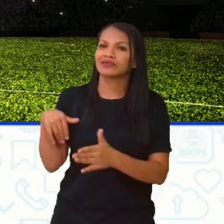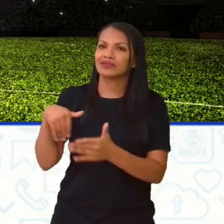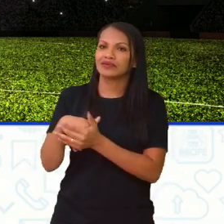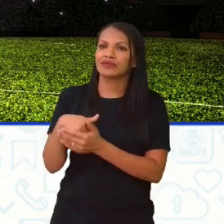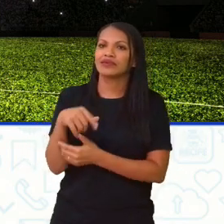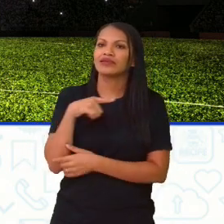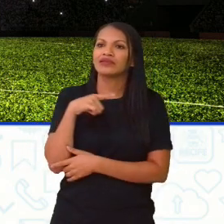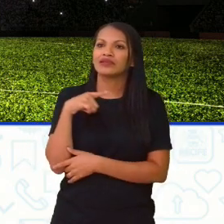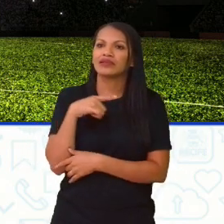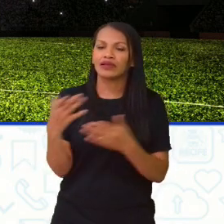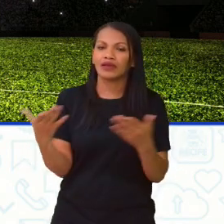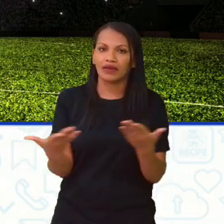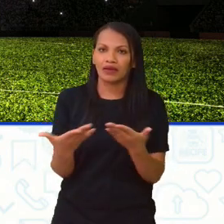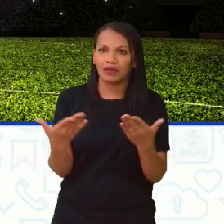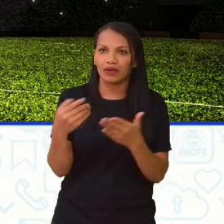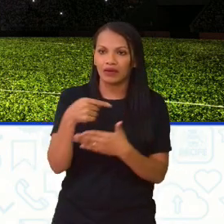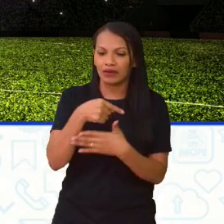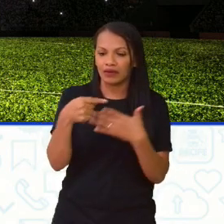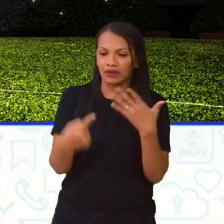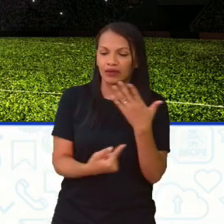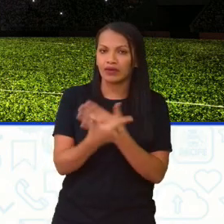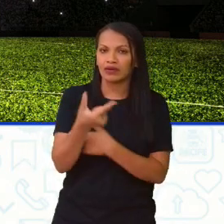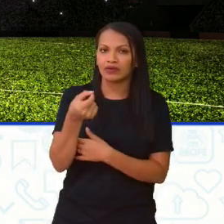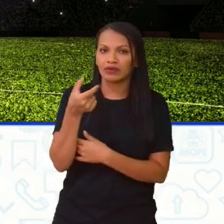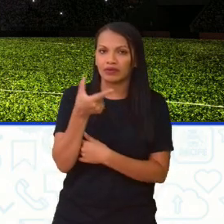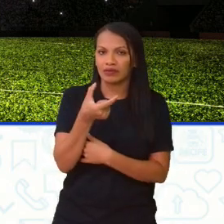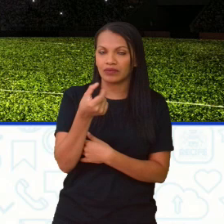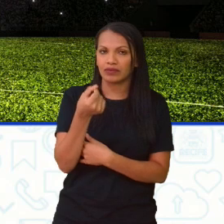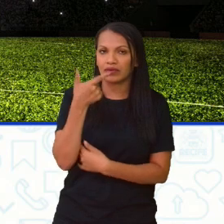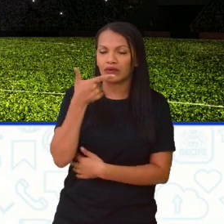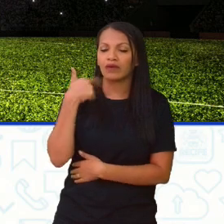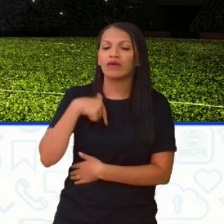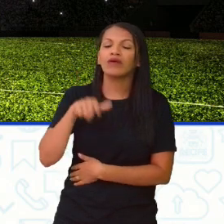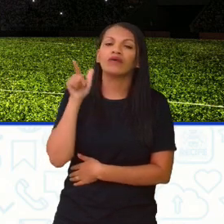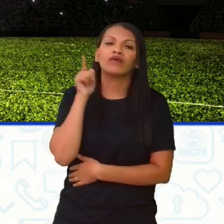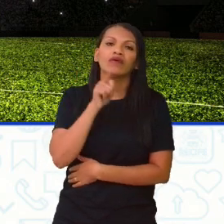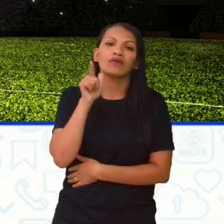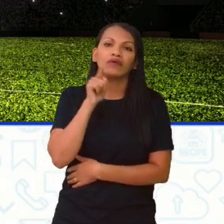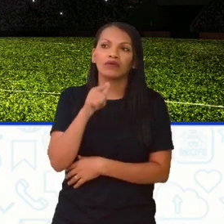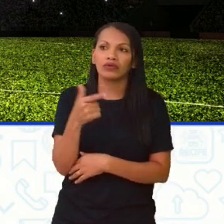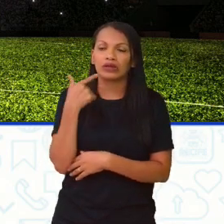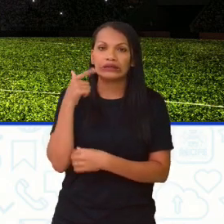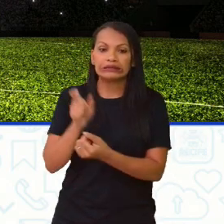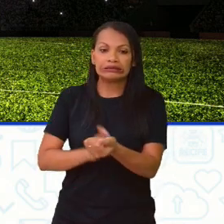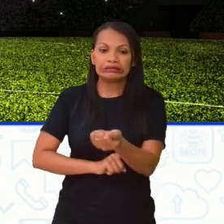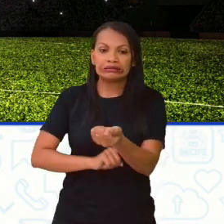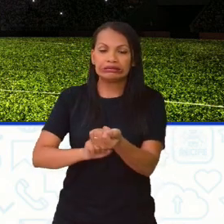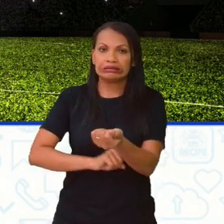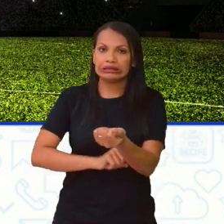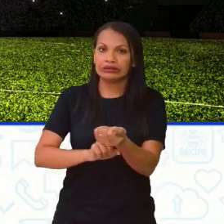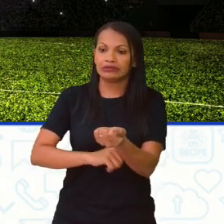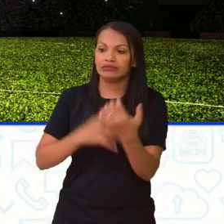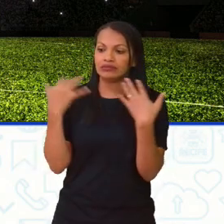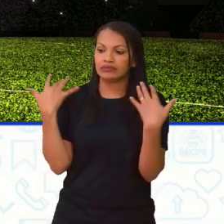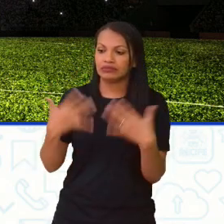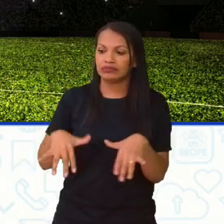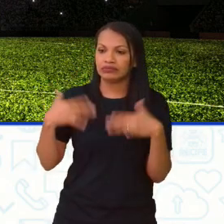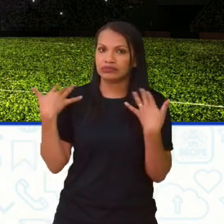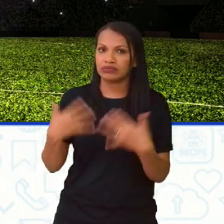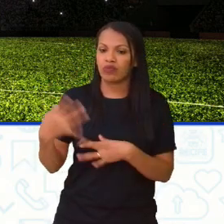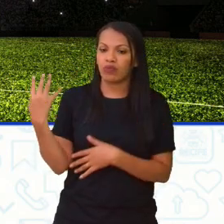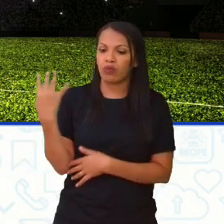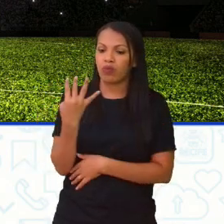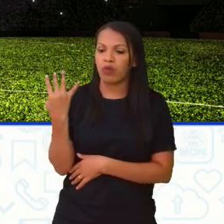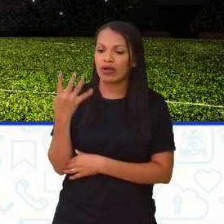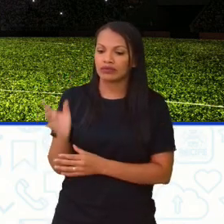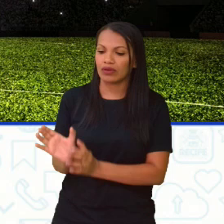escalação desse time, em 2002, quando a gente ganhou esse penta nervoso, que é um jogo nervoso. Então o Brasil